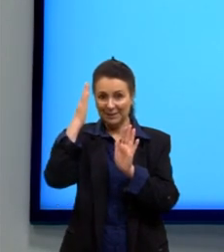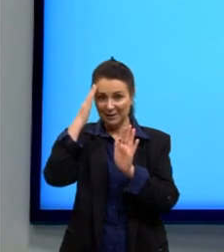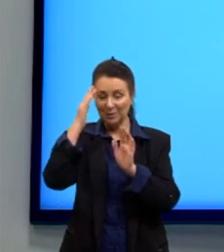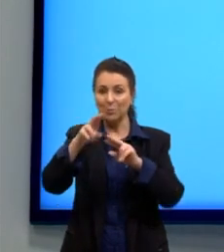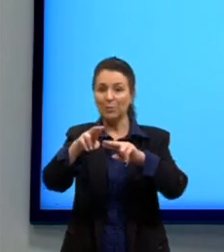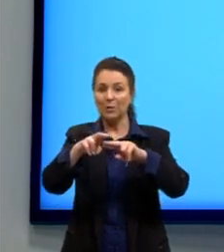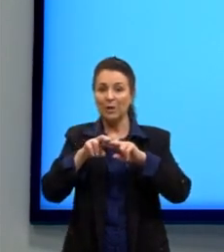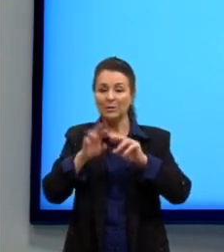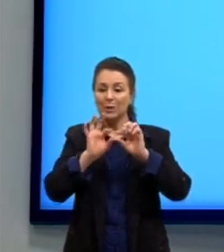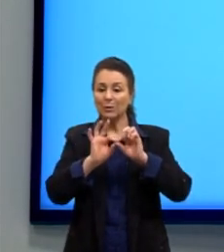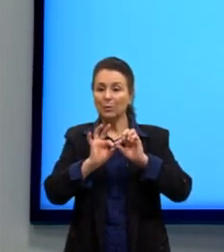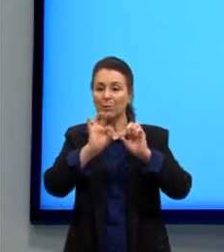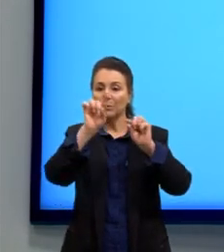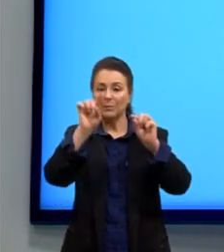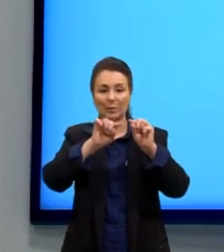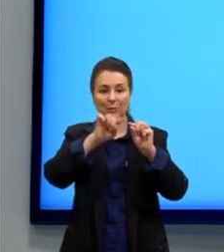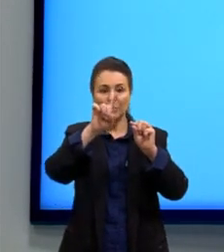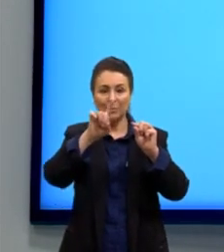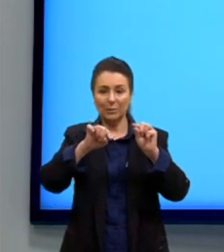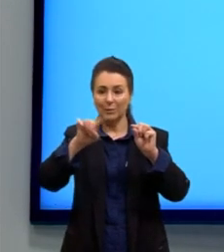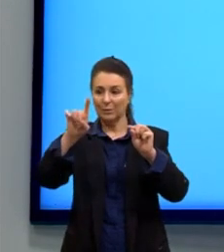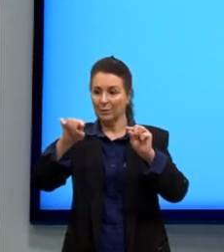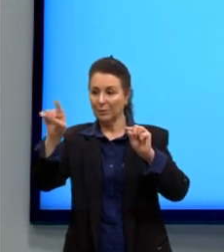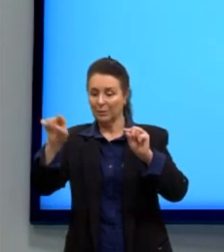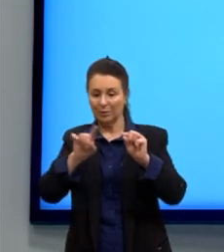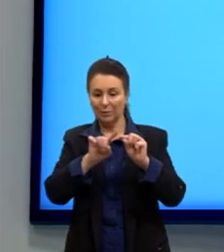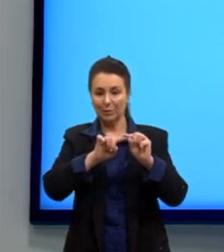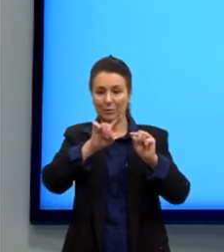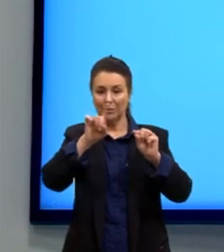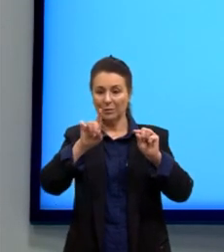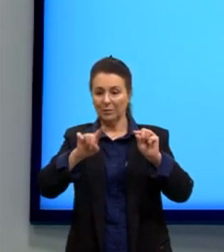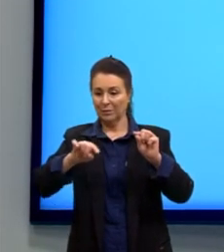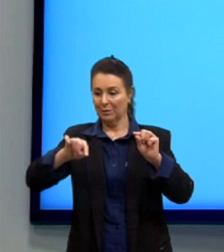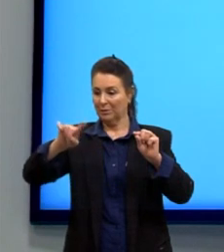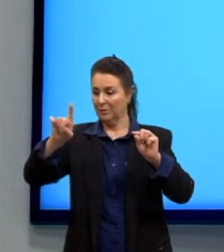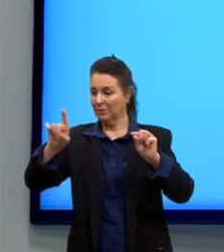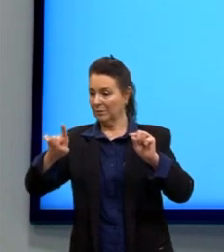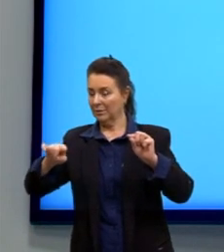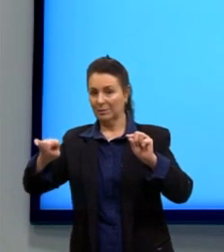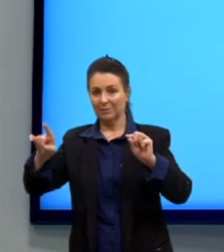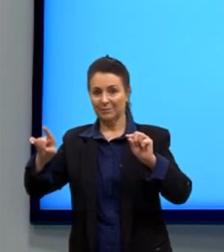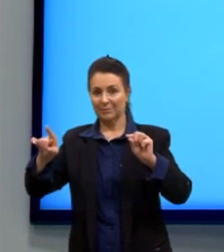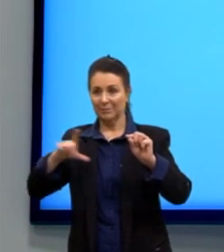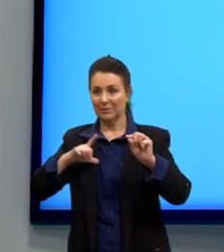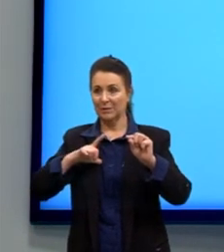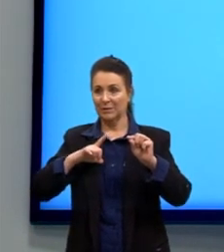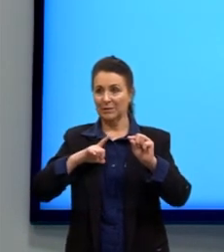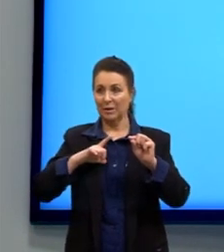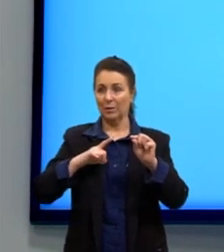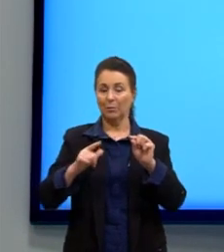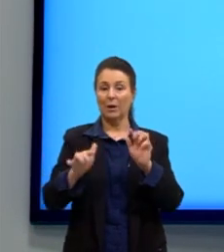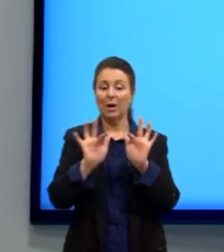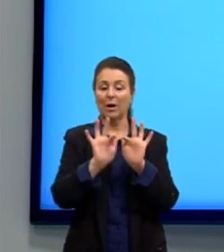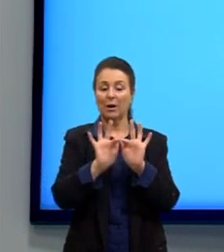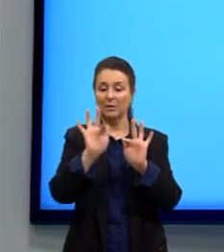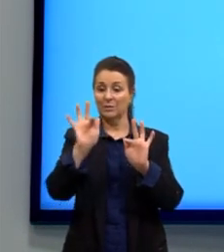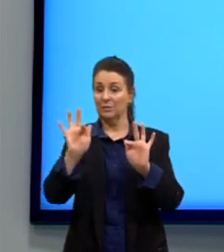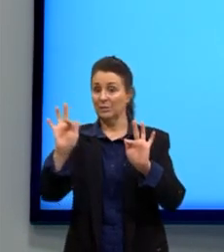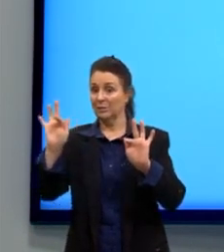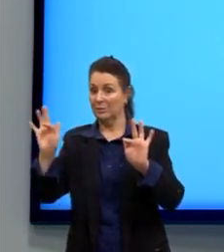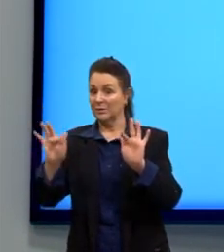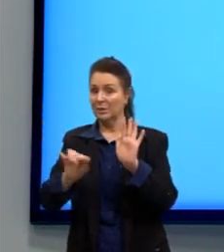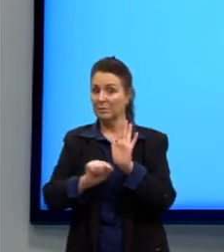comprimento de onda menor. Certo? Então, essa onda que tem uma frequência maior,